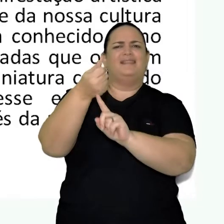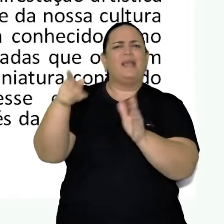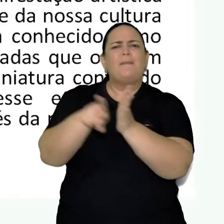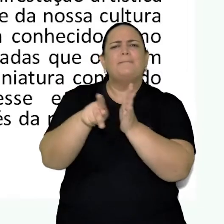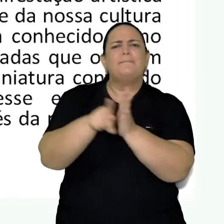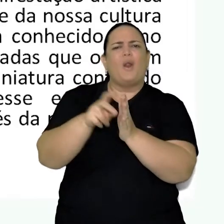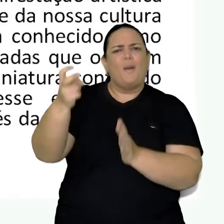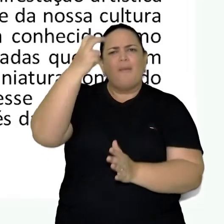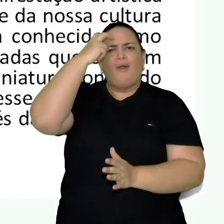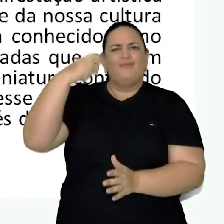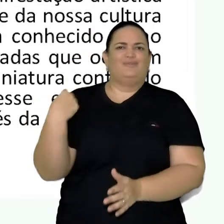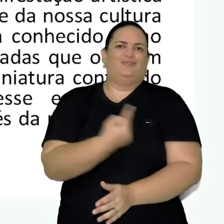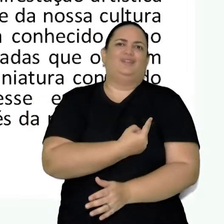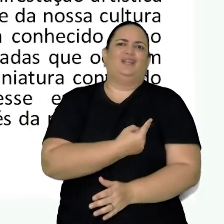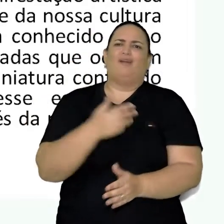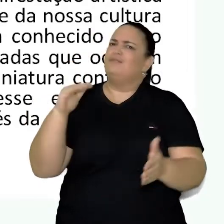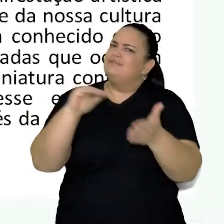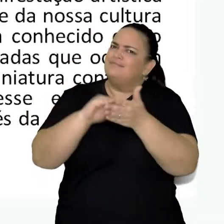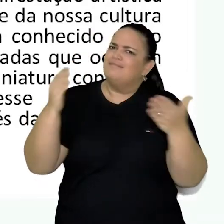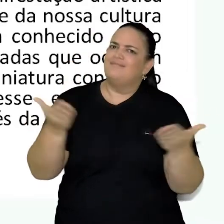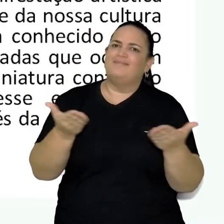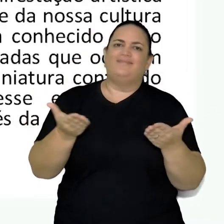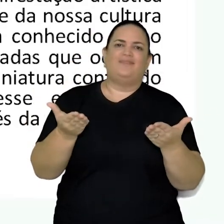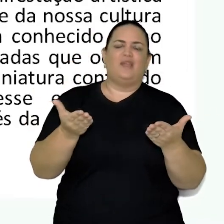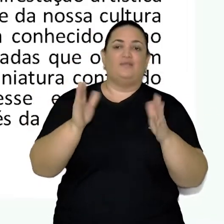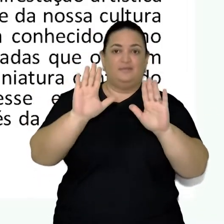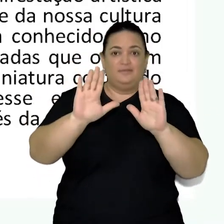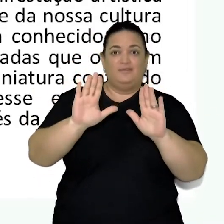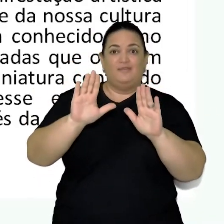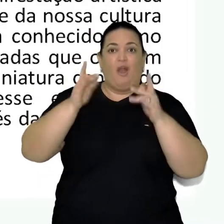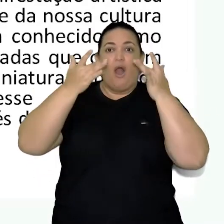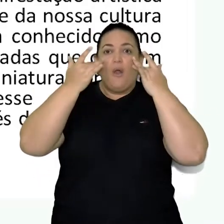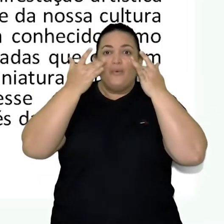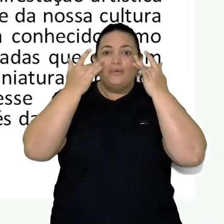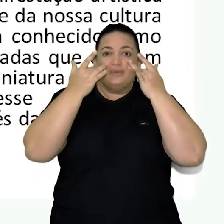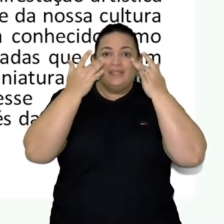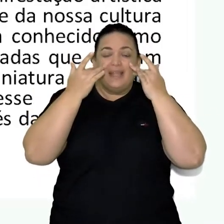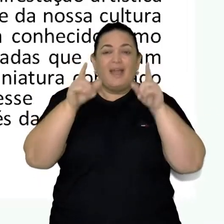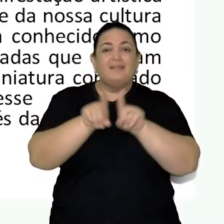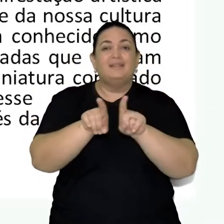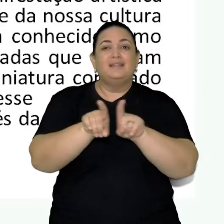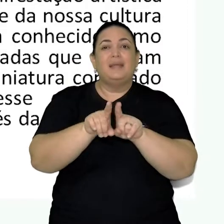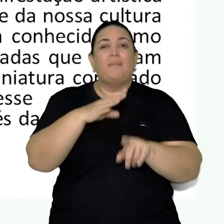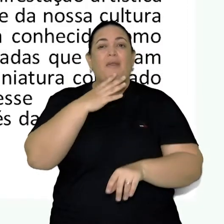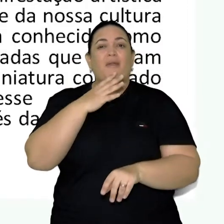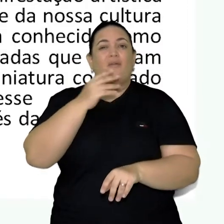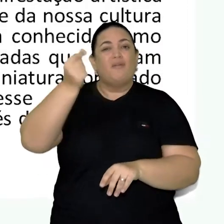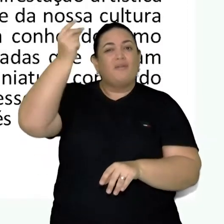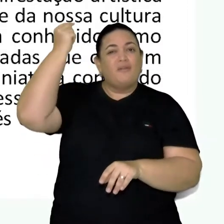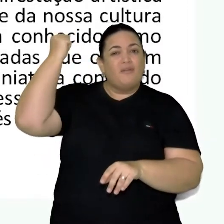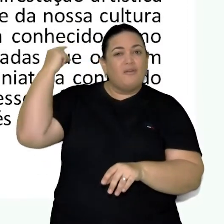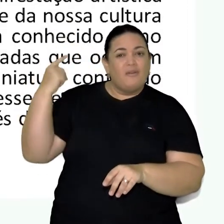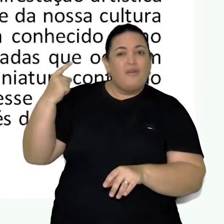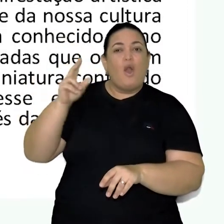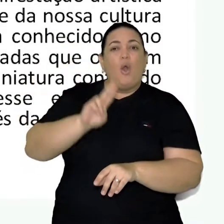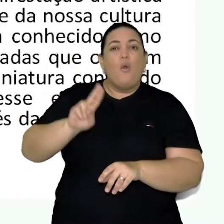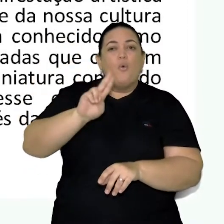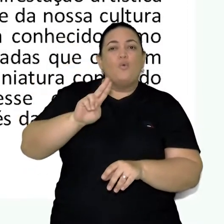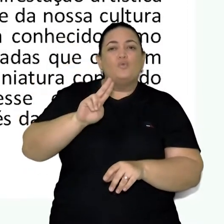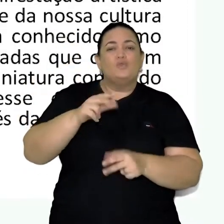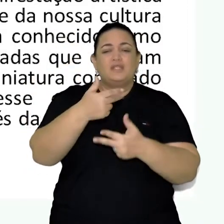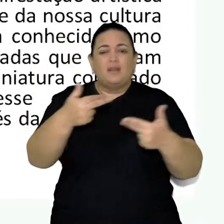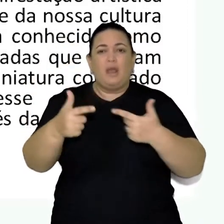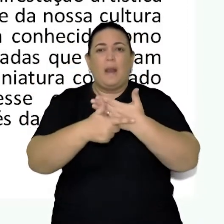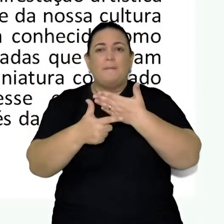cultura até os tempos atuais. O Teatro Lambi-Lambi, também conhecido como Teatro de Miniaturas, é uma